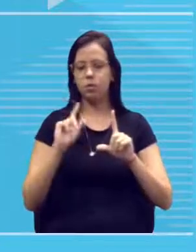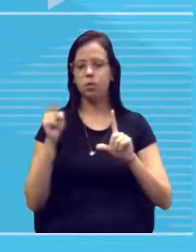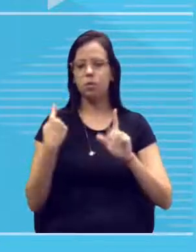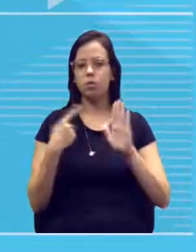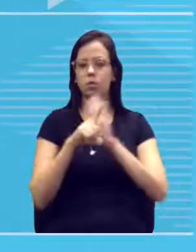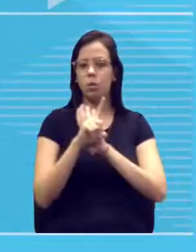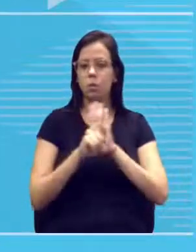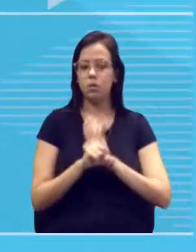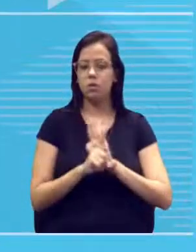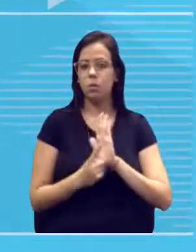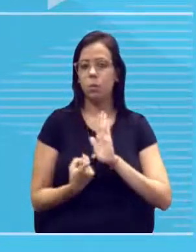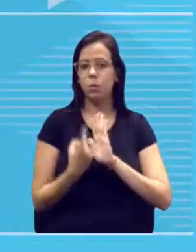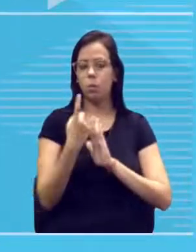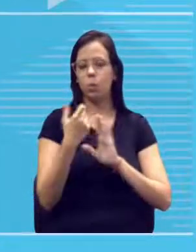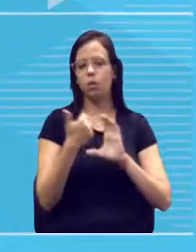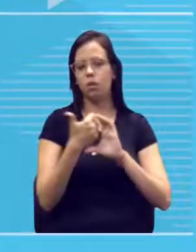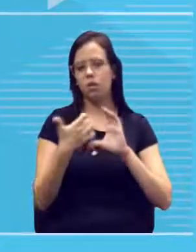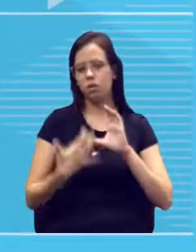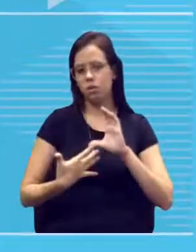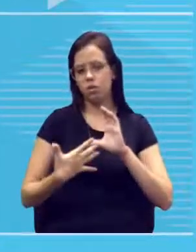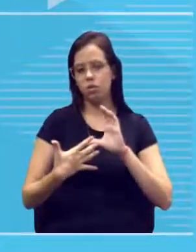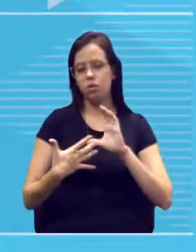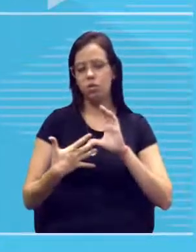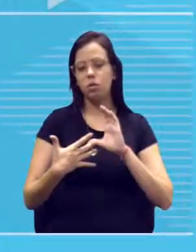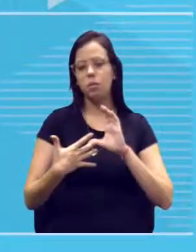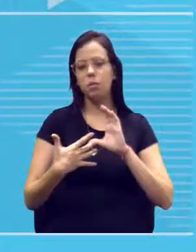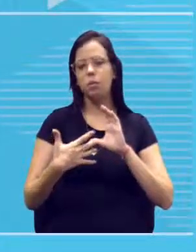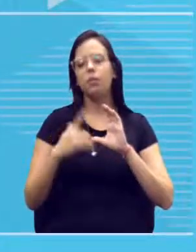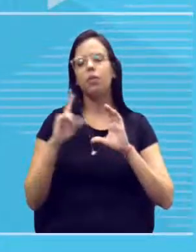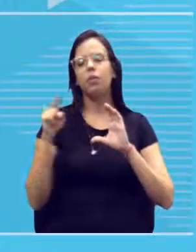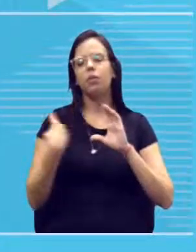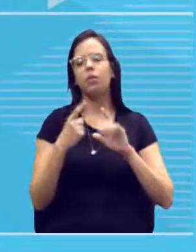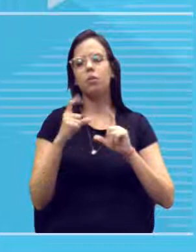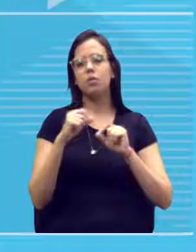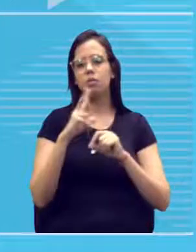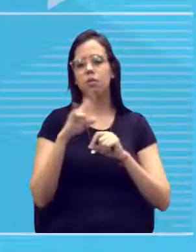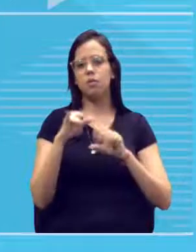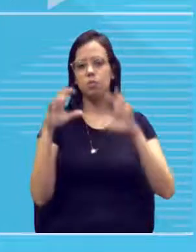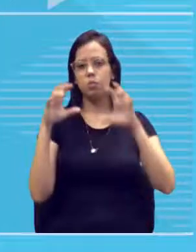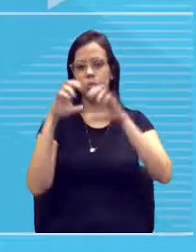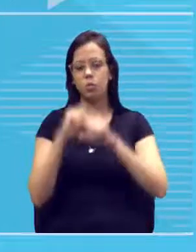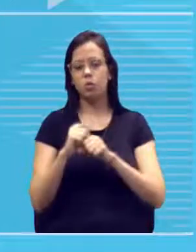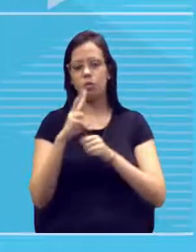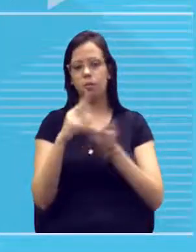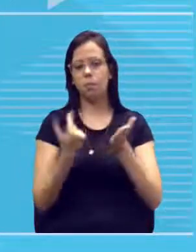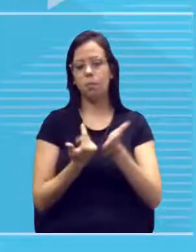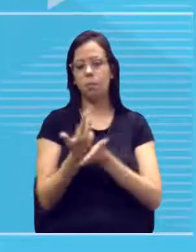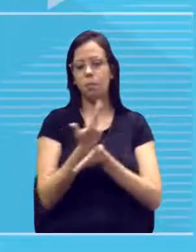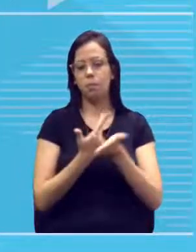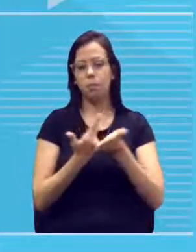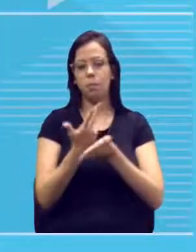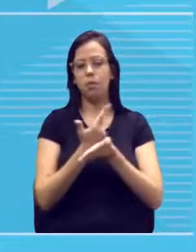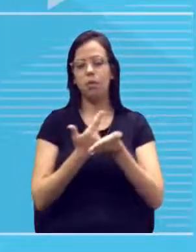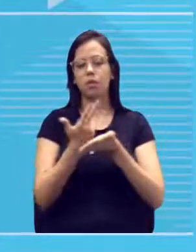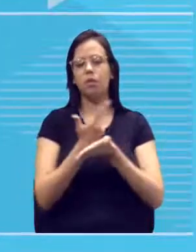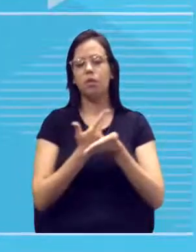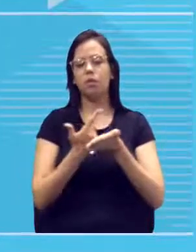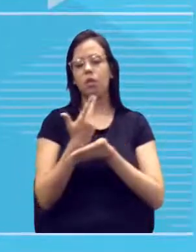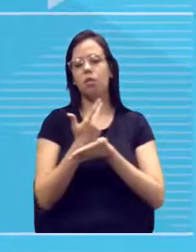investigando uma característica específica, a gente vai rasurar, a gente vai pintar os